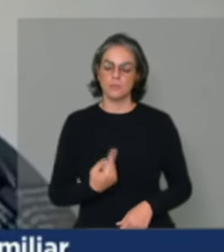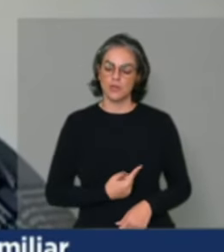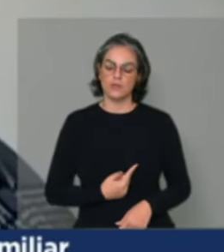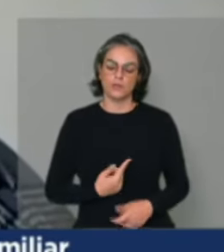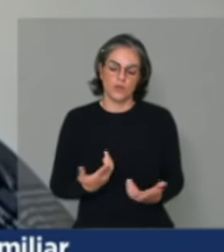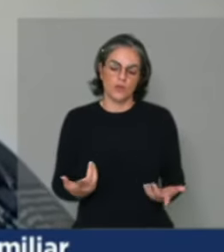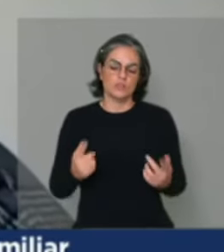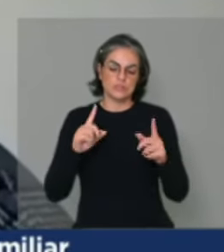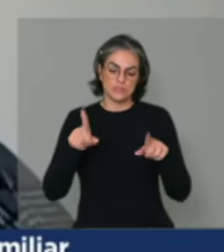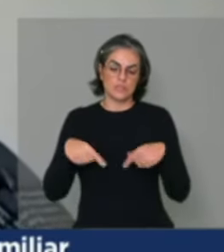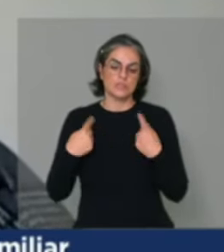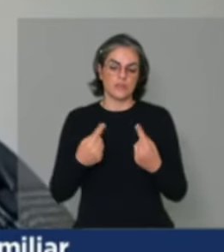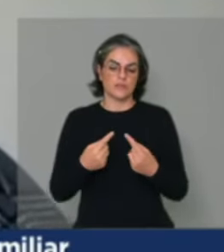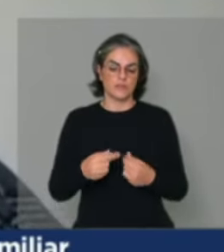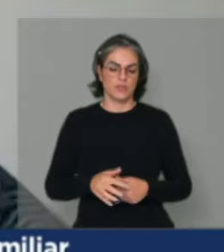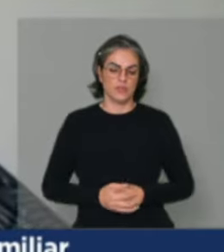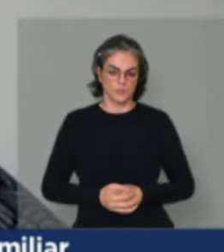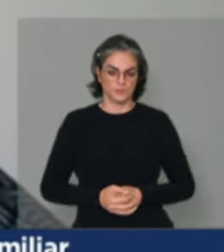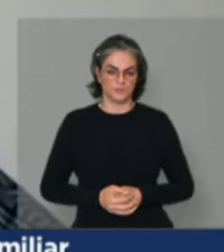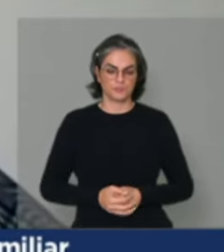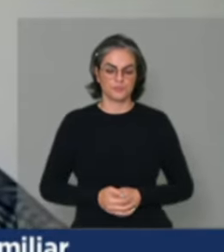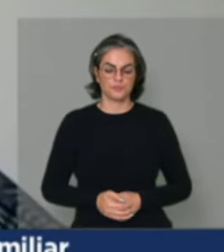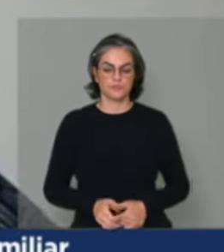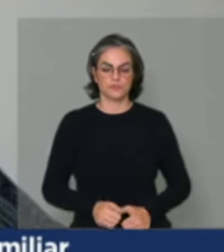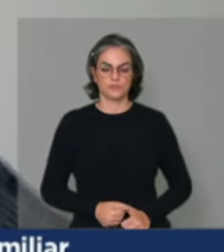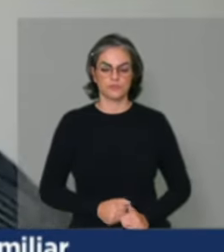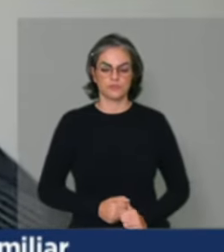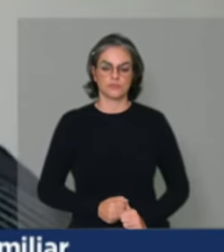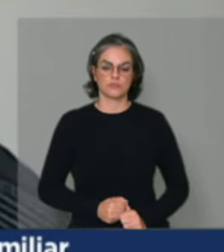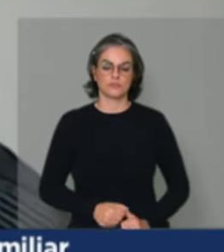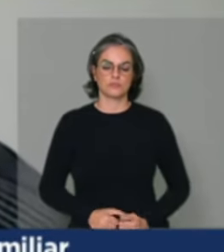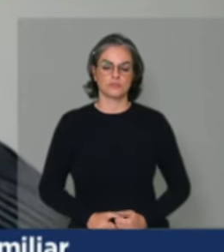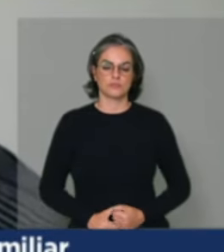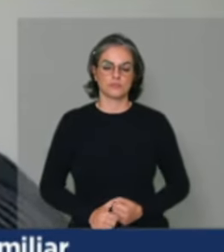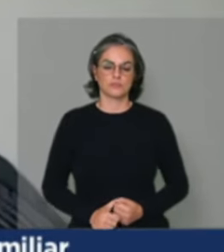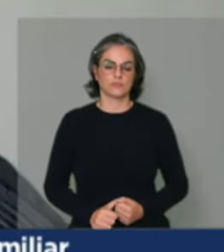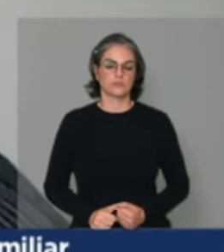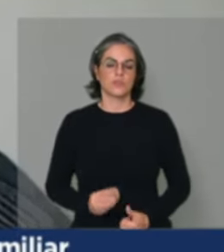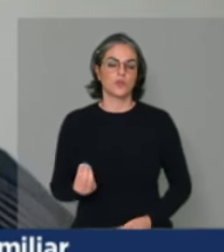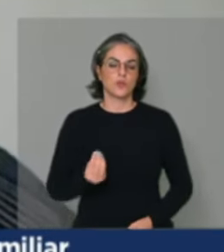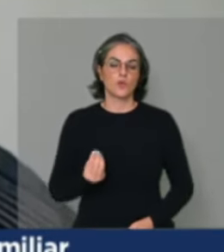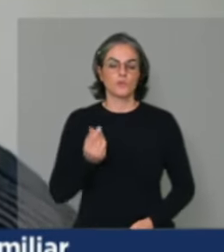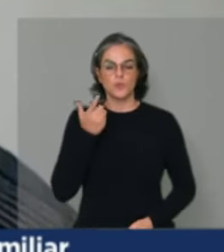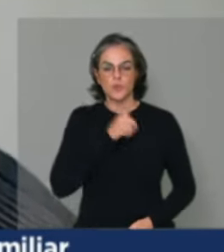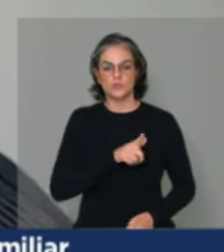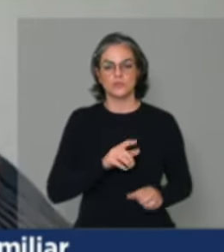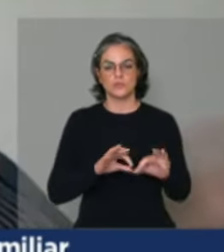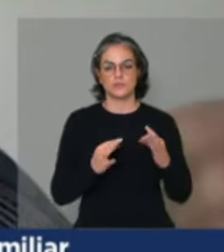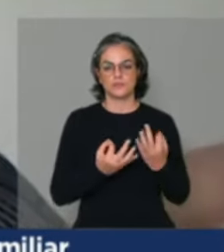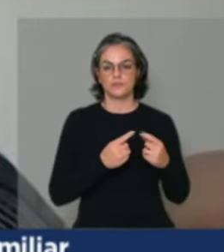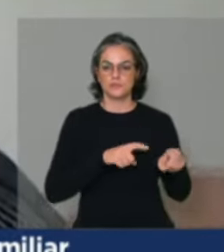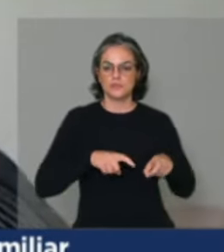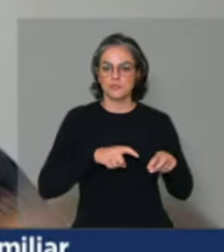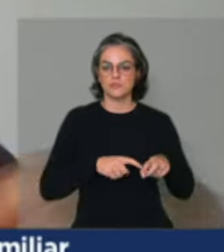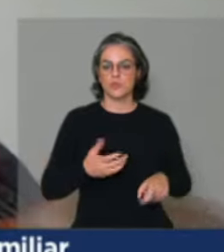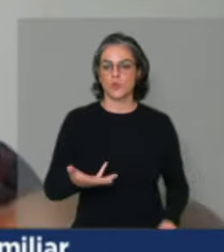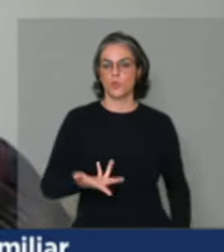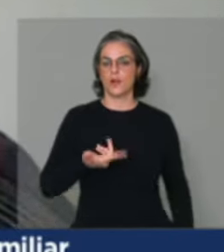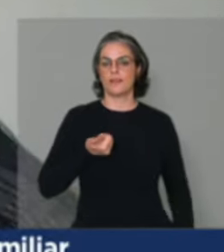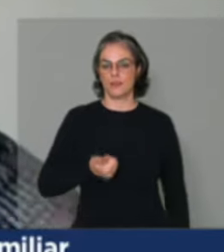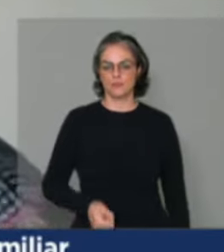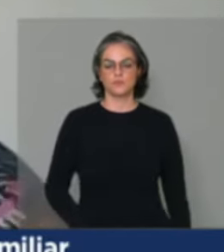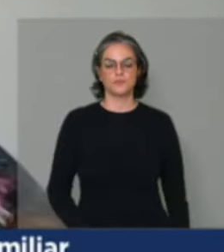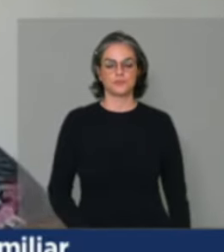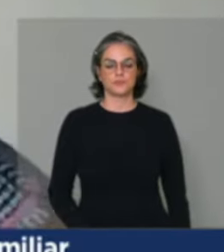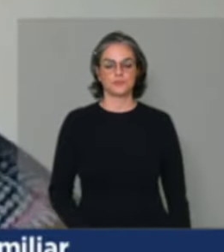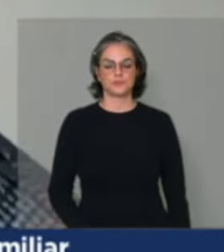desafiado e quais são os desafios para a gente ter uma agricultura familiar que dê essa qualidade. Quando a gente fala